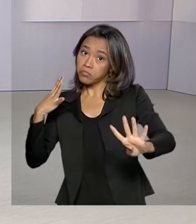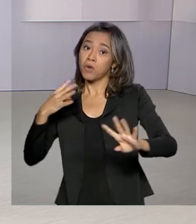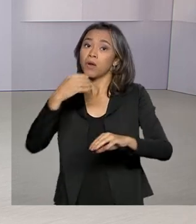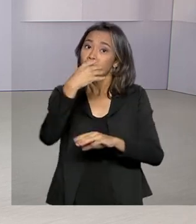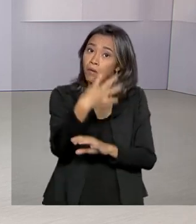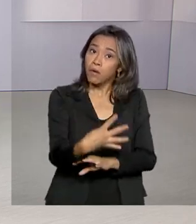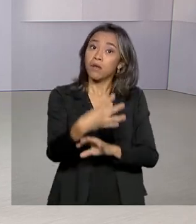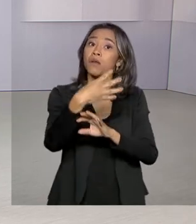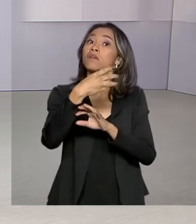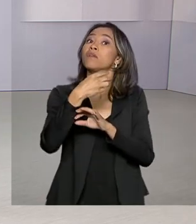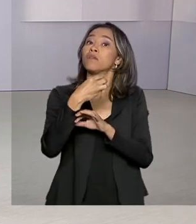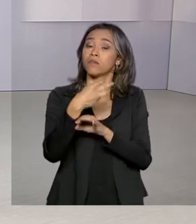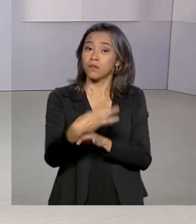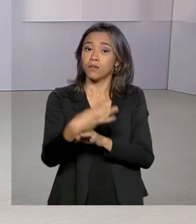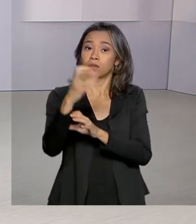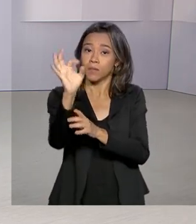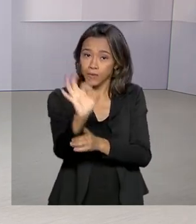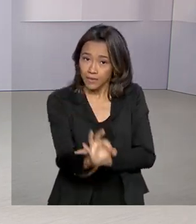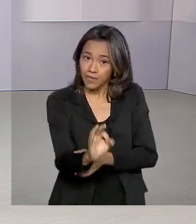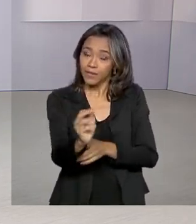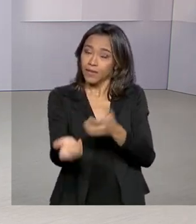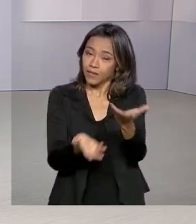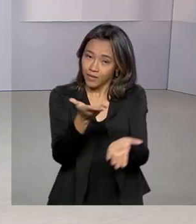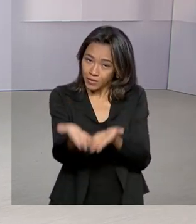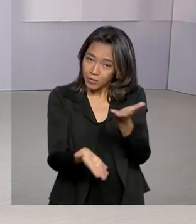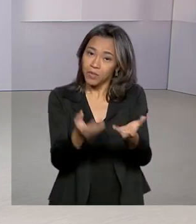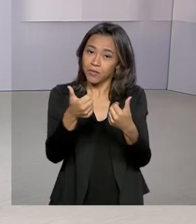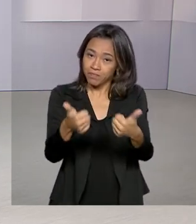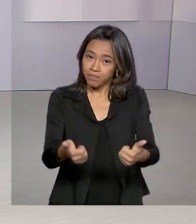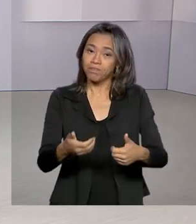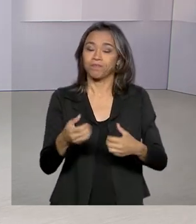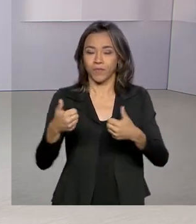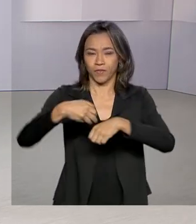índice de atendimento. O repórter Dima Soldi tem as informações.